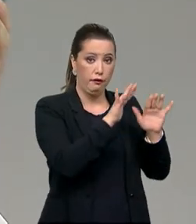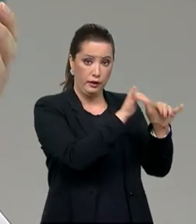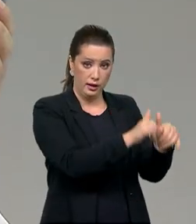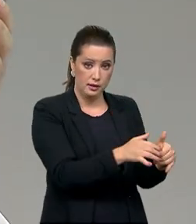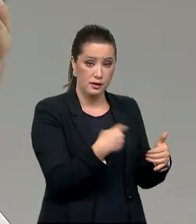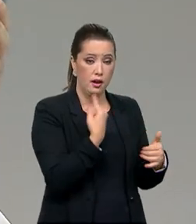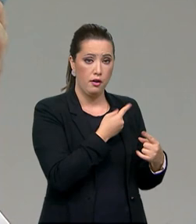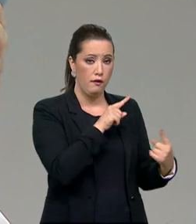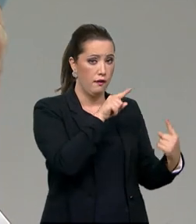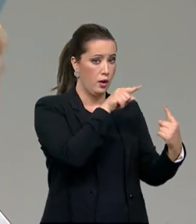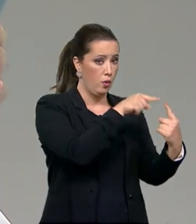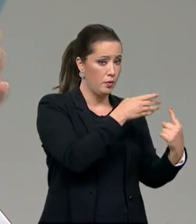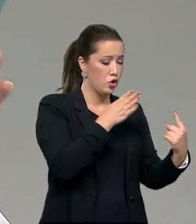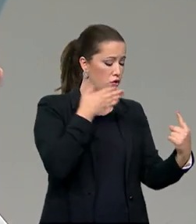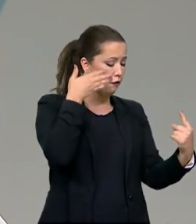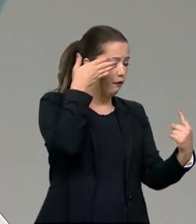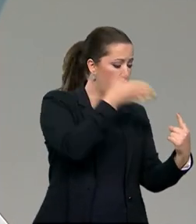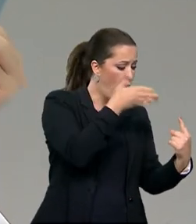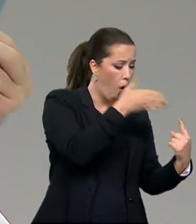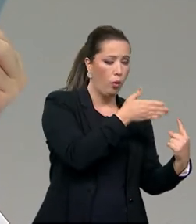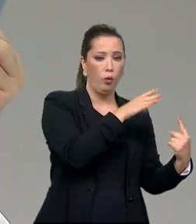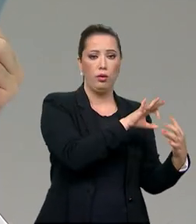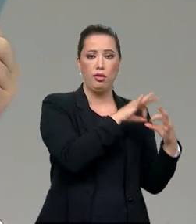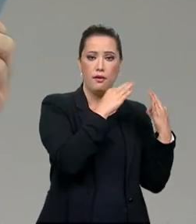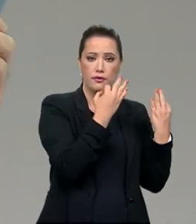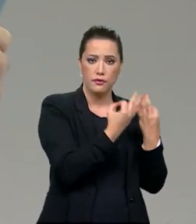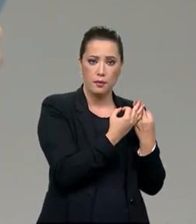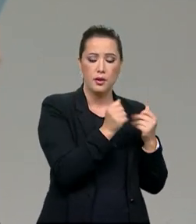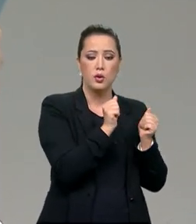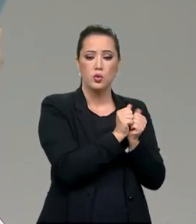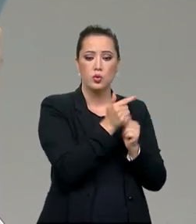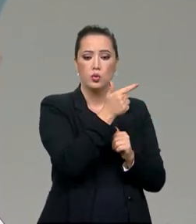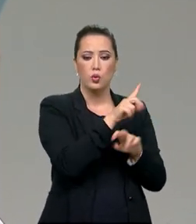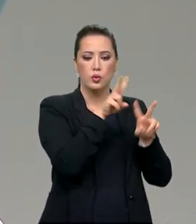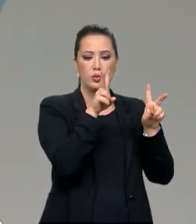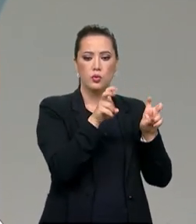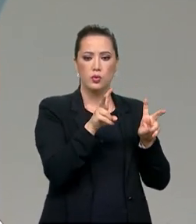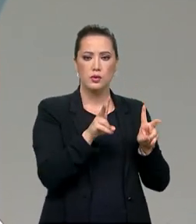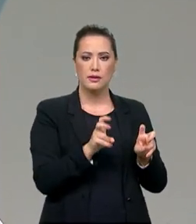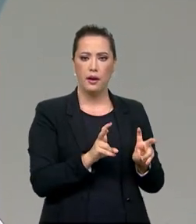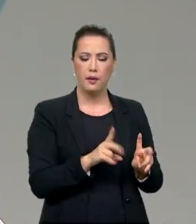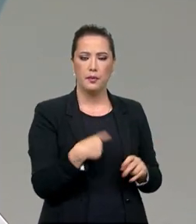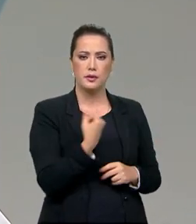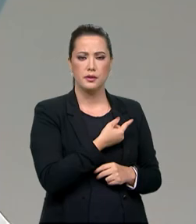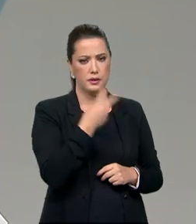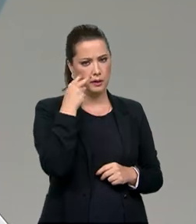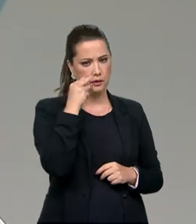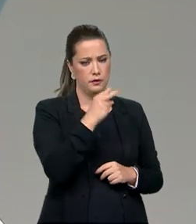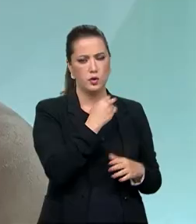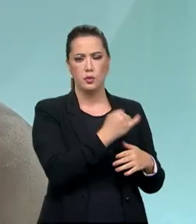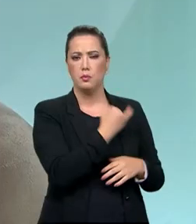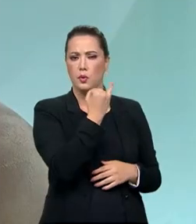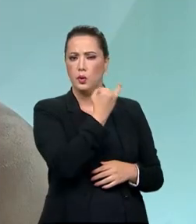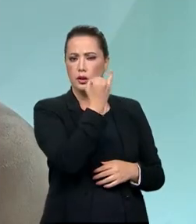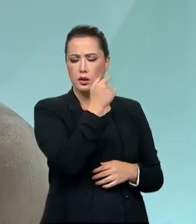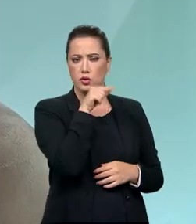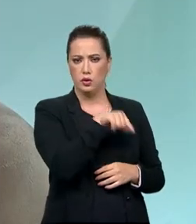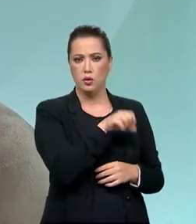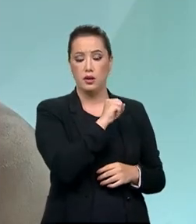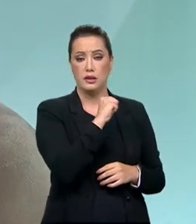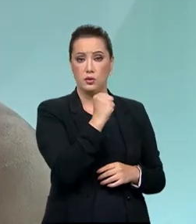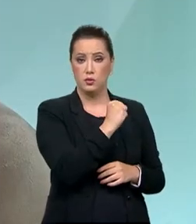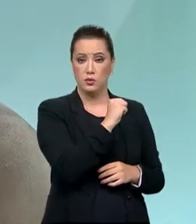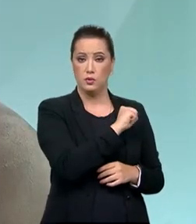da centralidade do tema da família, que acompanha outros temas que eu vejo que são temas que estão tendo uma repercussão no século XXI.